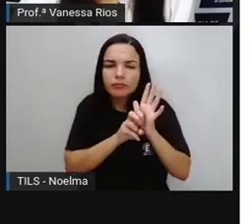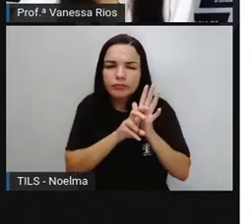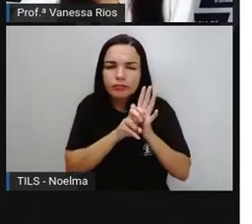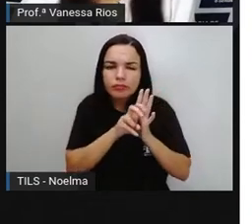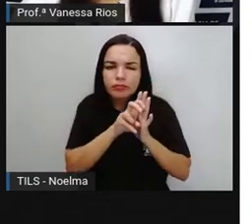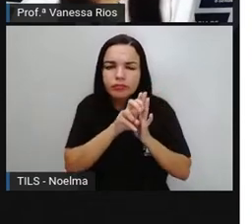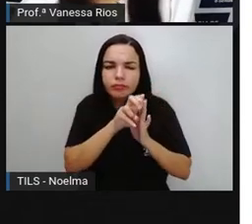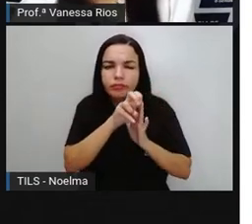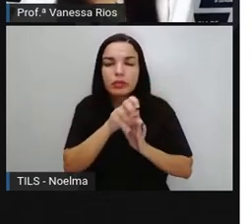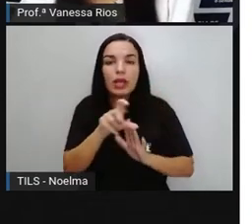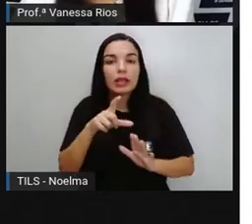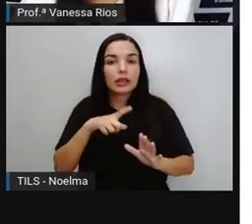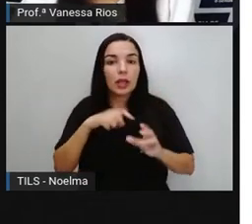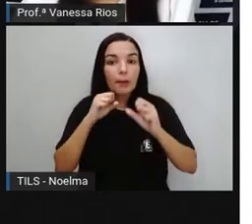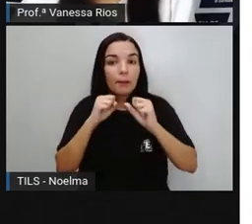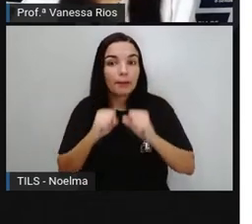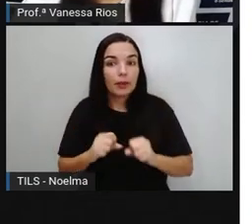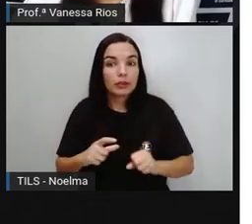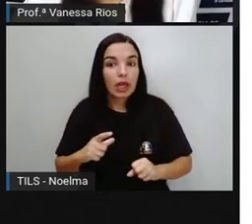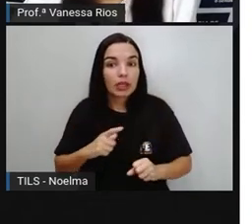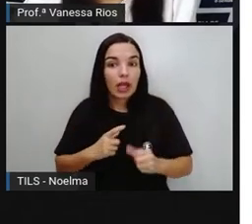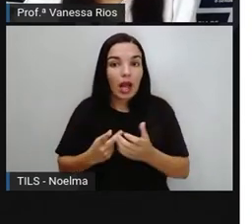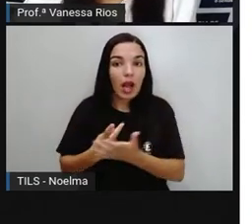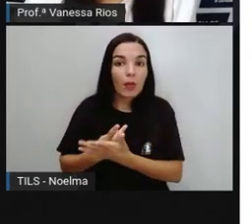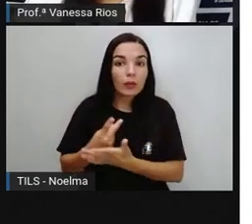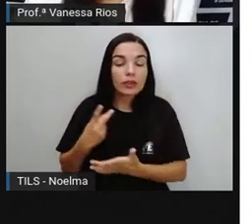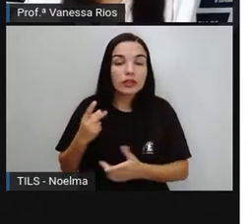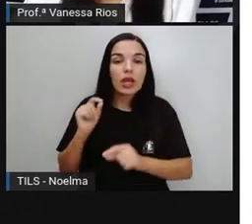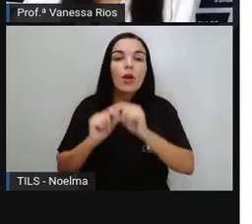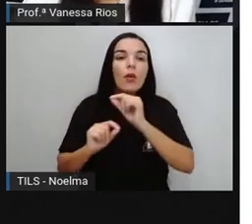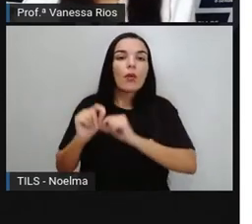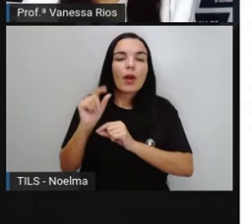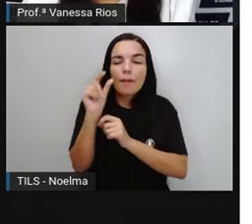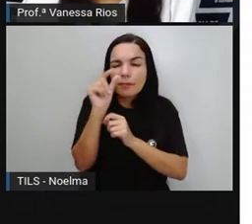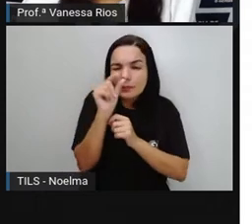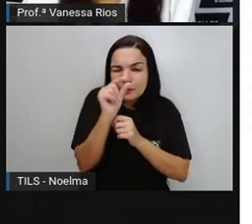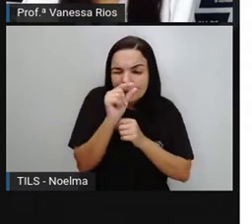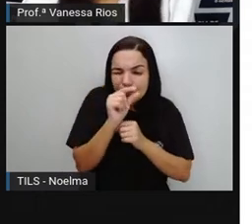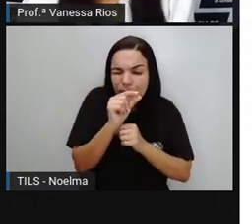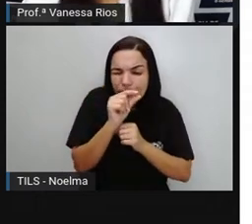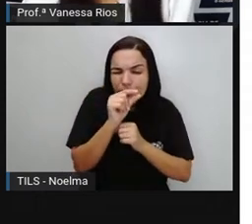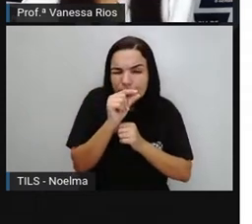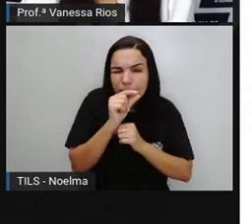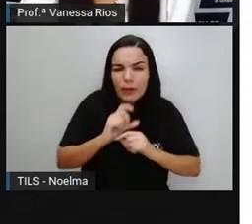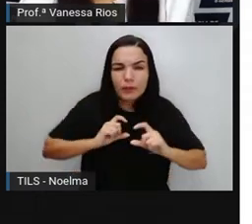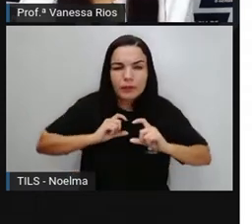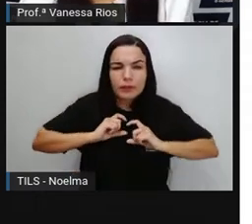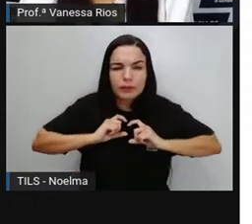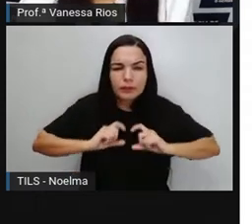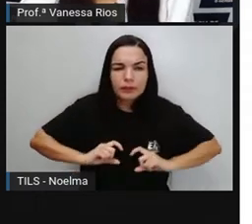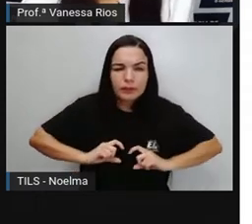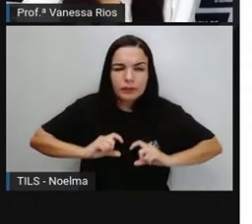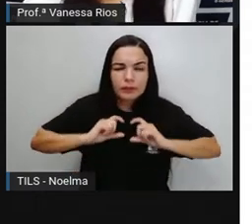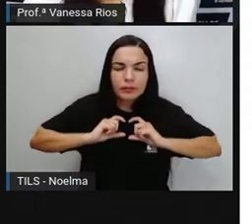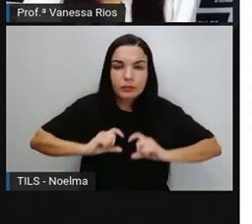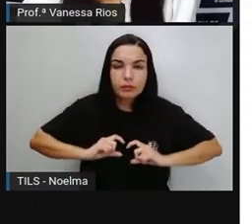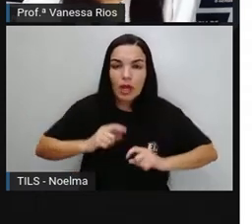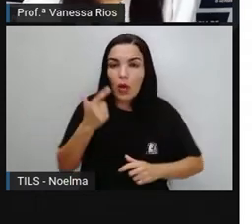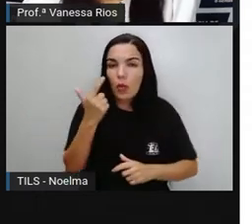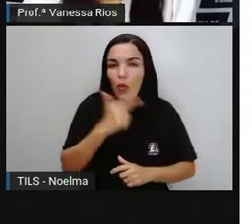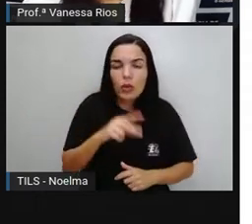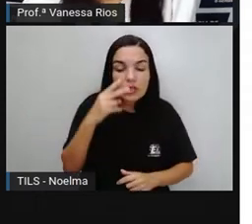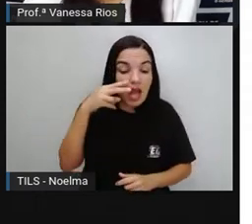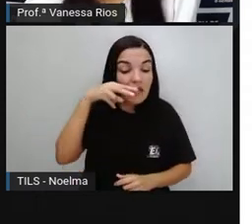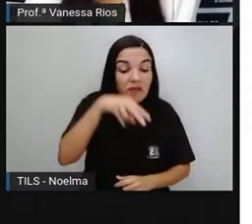Que a gente Já observou Que são Organismos Minúsculos Que a gente Não consegue Observar Ao